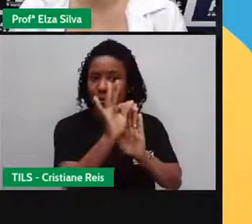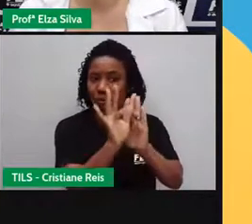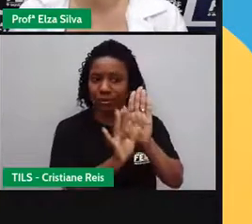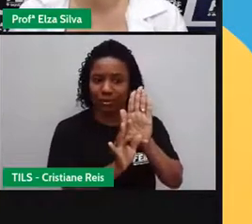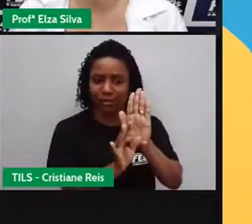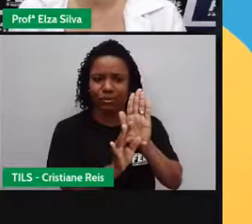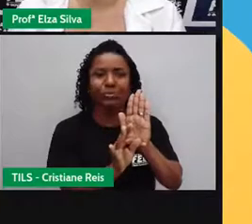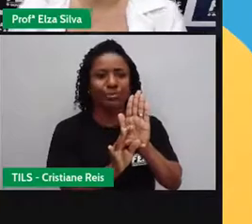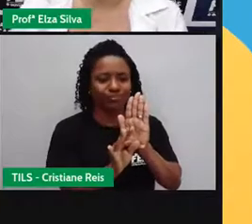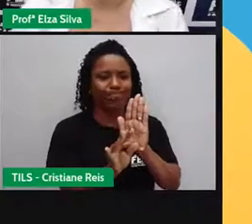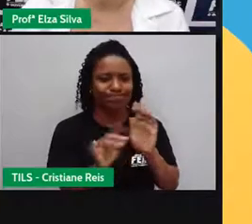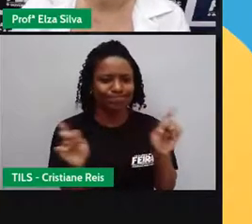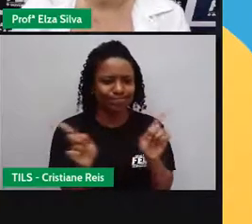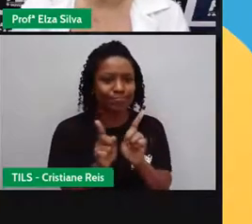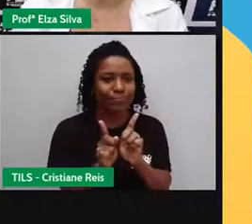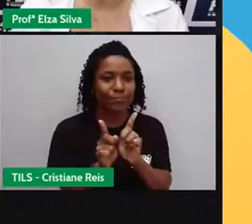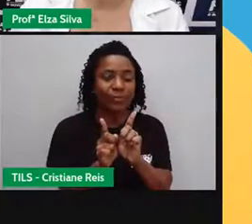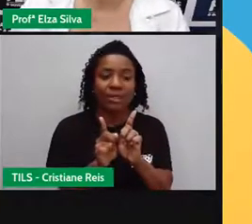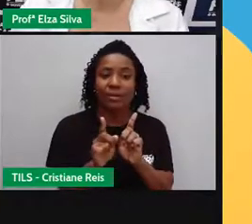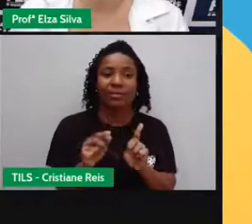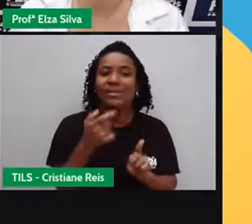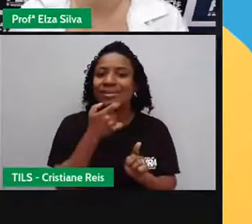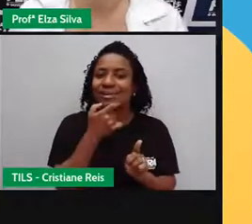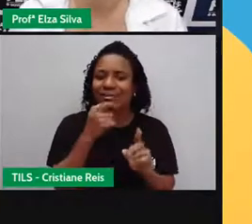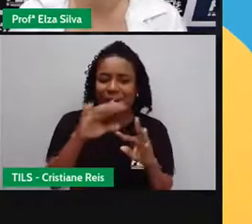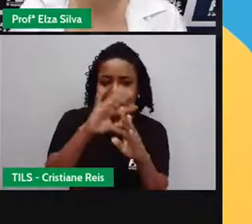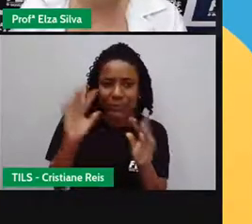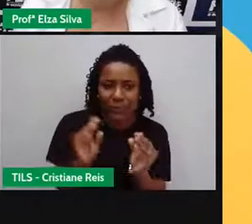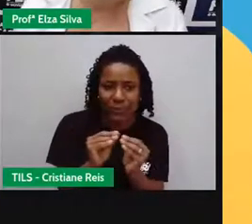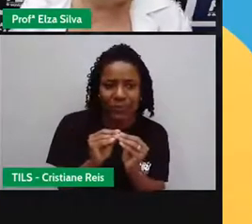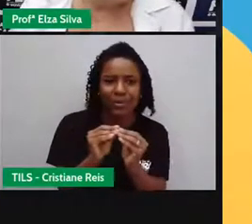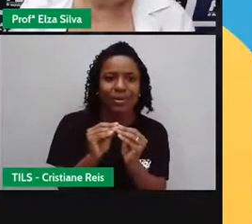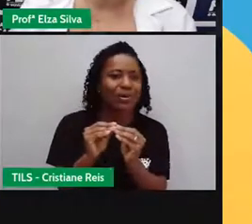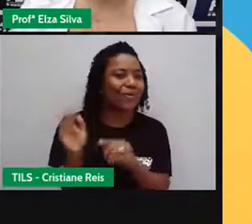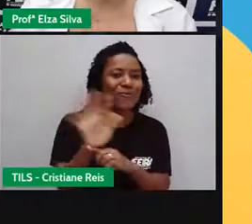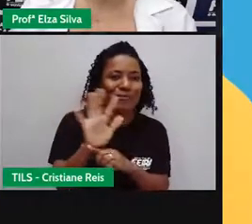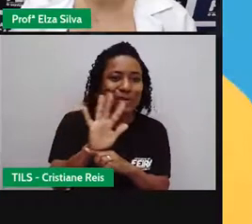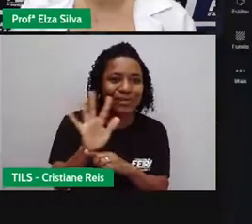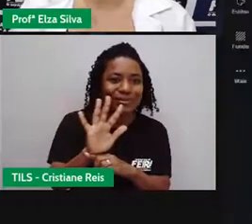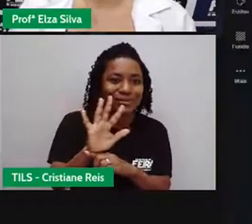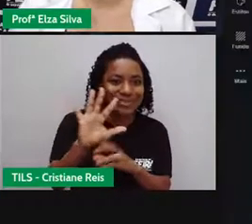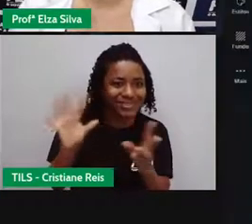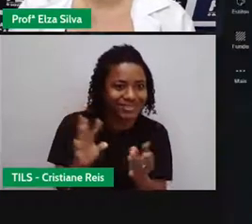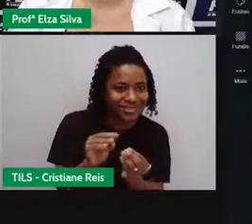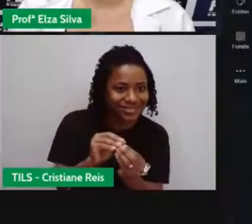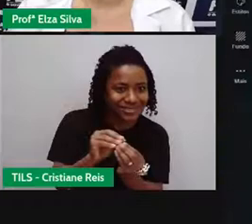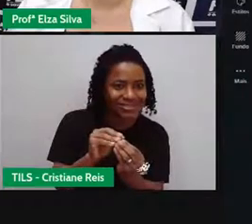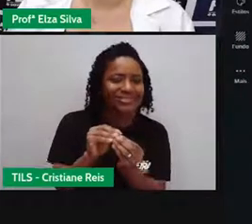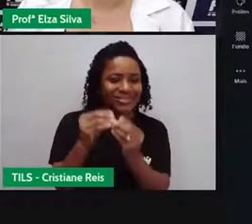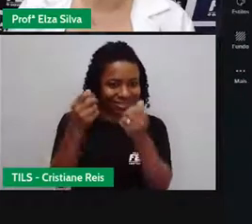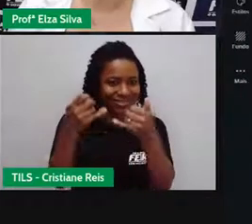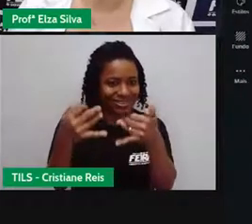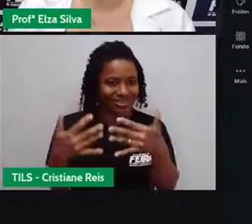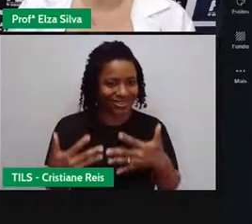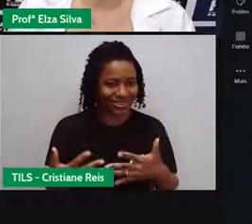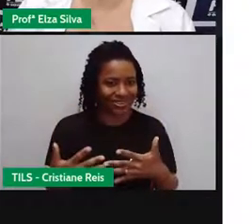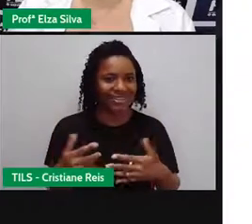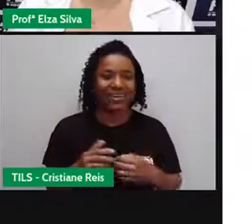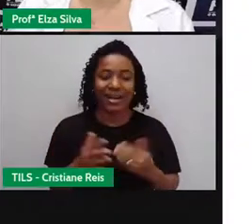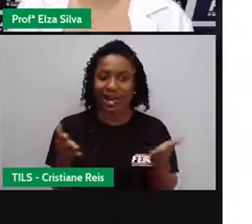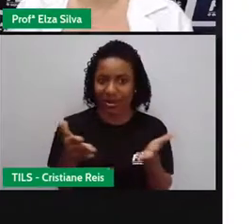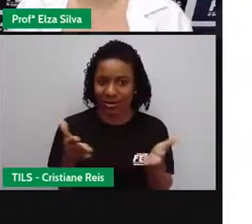sintetiza, em inglês, o vídeo que vocês acabaram de assistir. E nós faremos